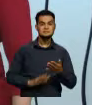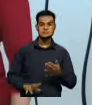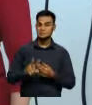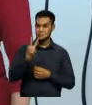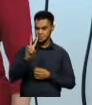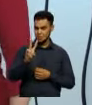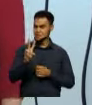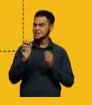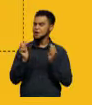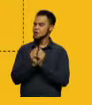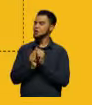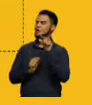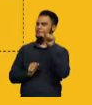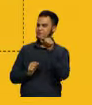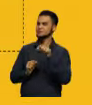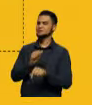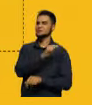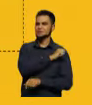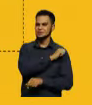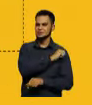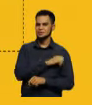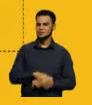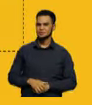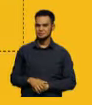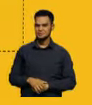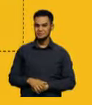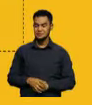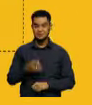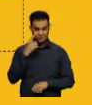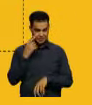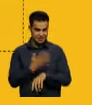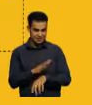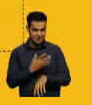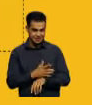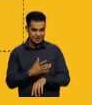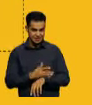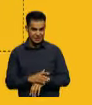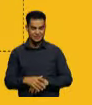você, aluno. Vamos exercitar esse conhecimento?